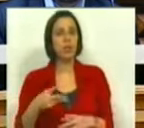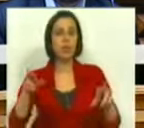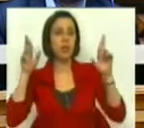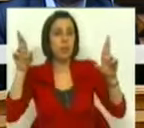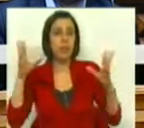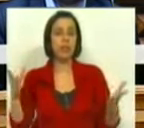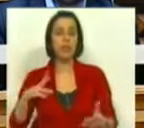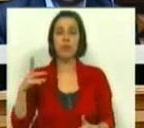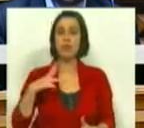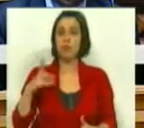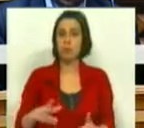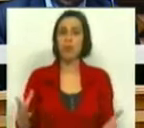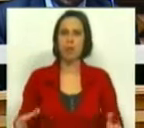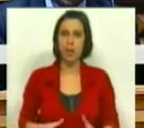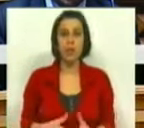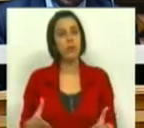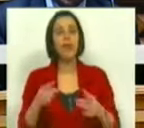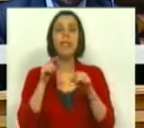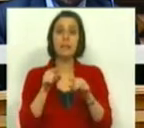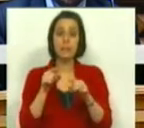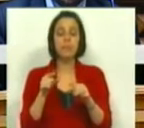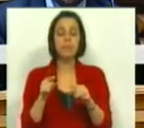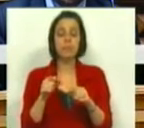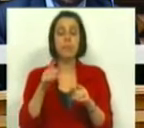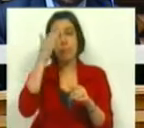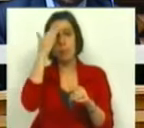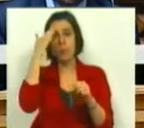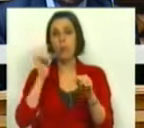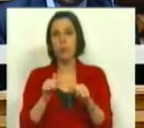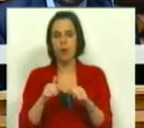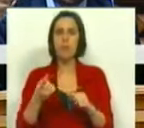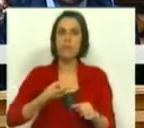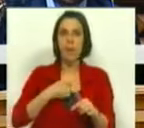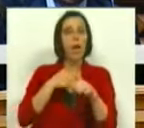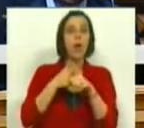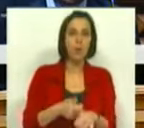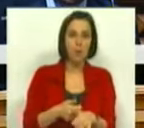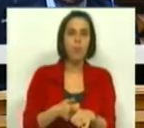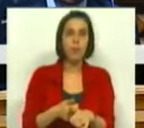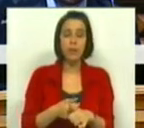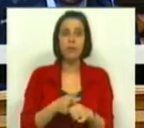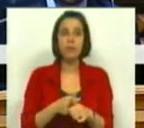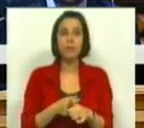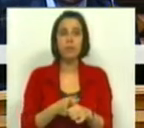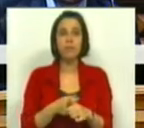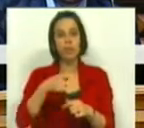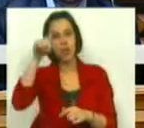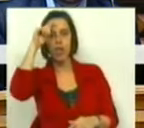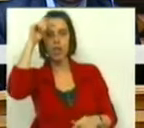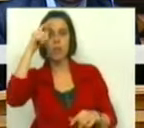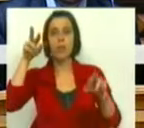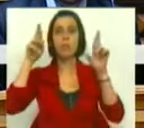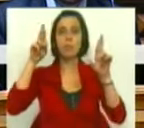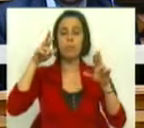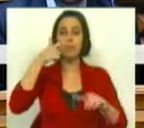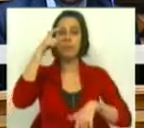expectativas dos portugueses. E é precisamente dentro destes pressupostos, de que temos de cumprir e de que temos de respeitar as